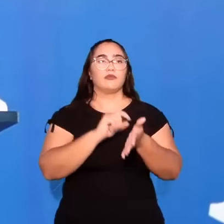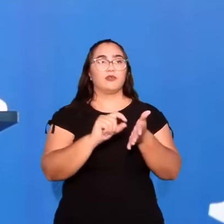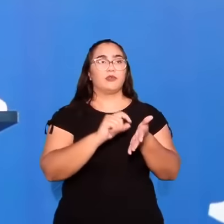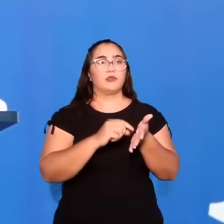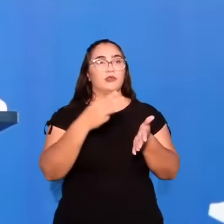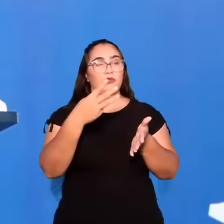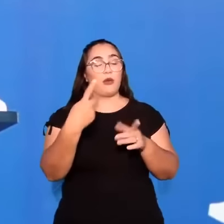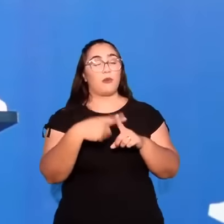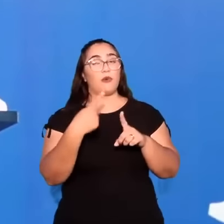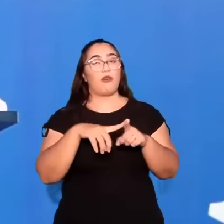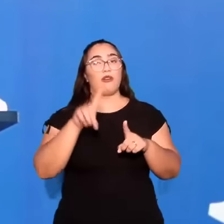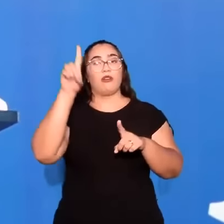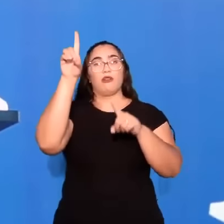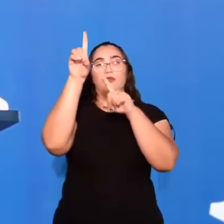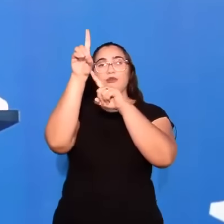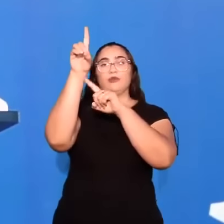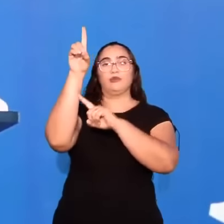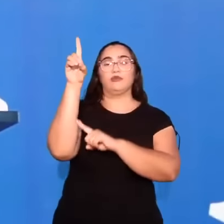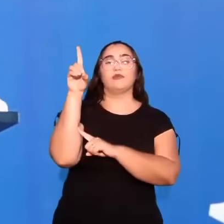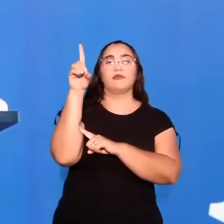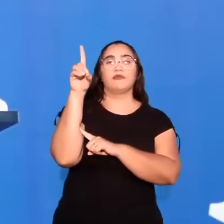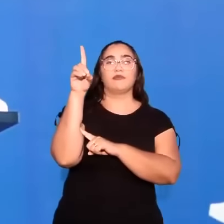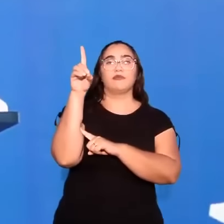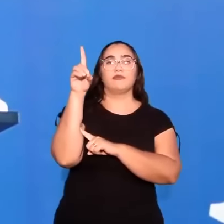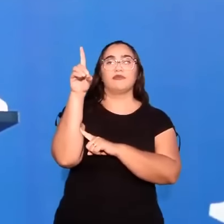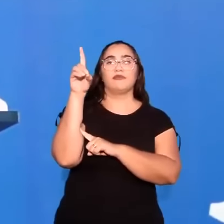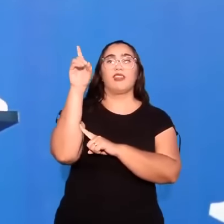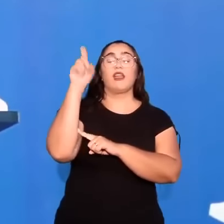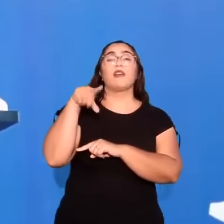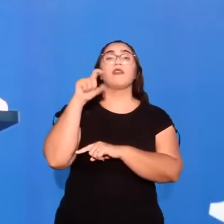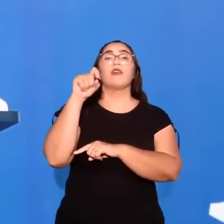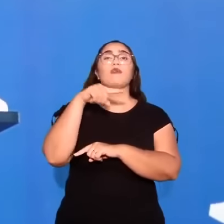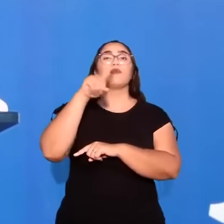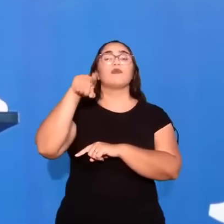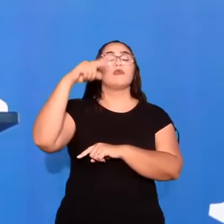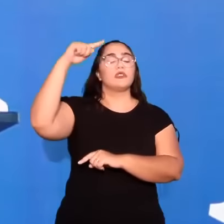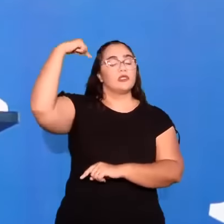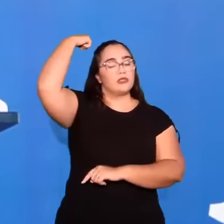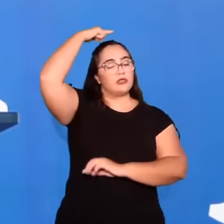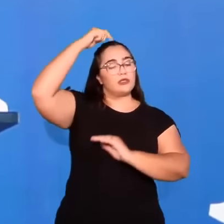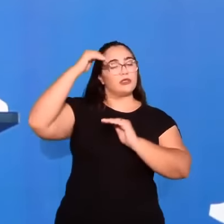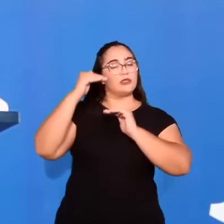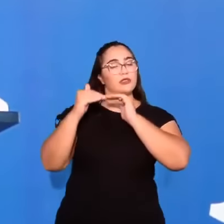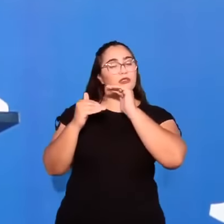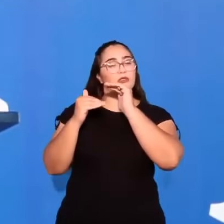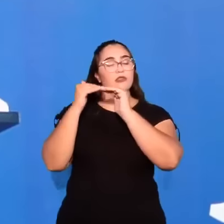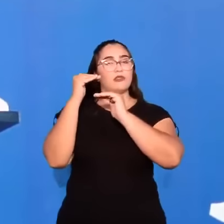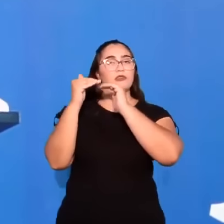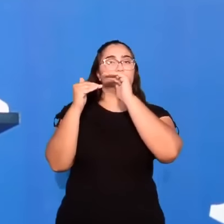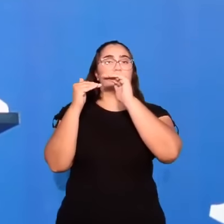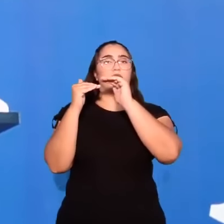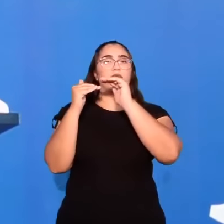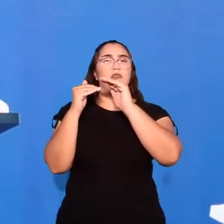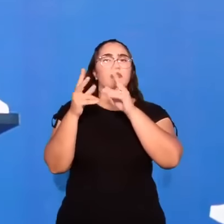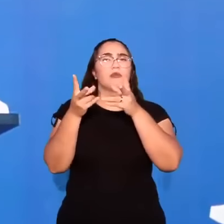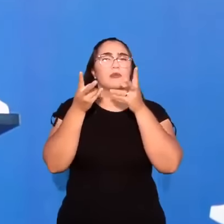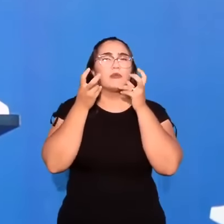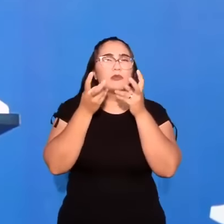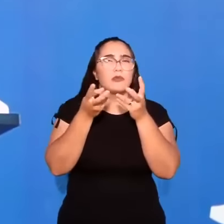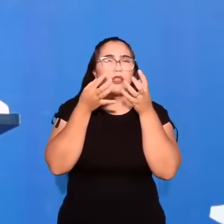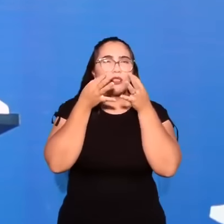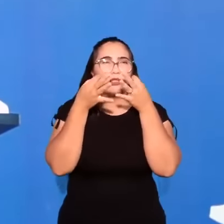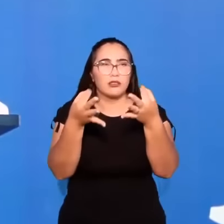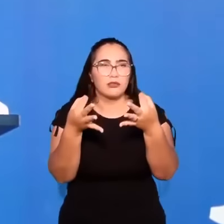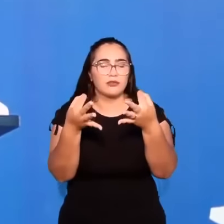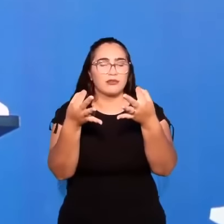Pois esta é a vontade de Deus. A vossa santificação. A vossa santificação. Preste atenção aqui.